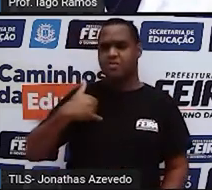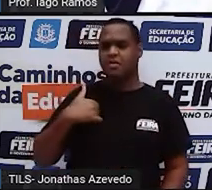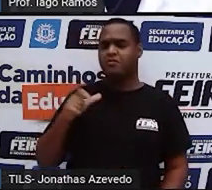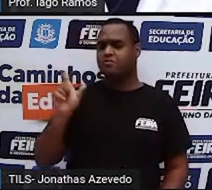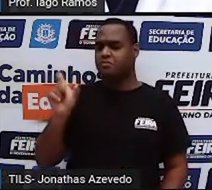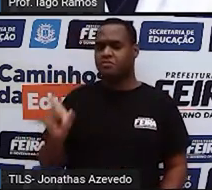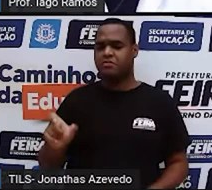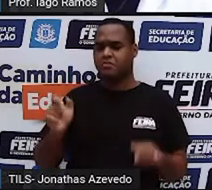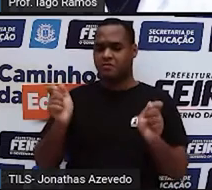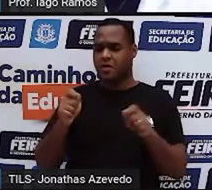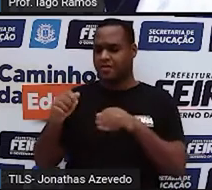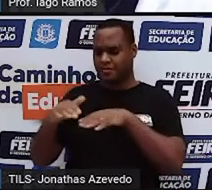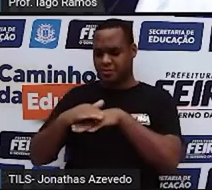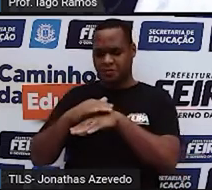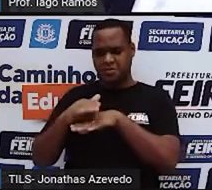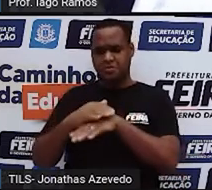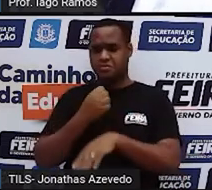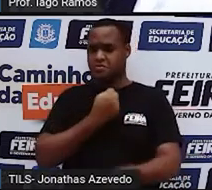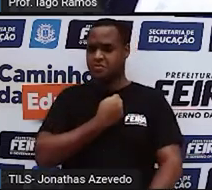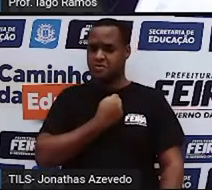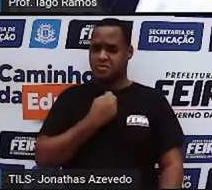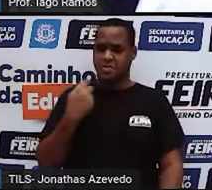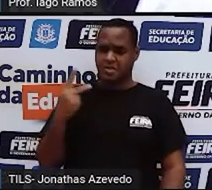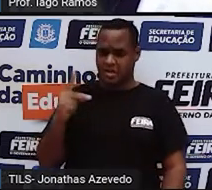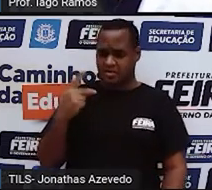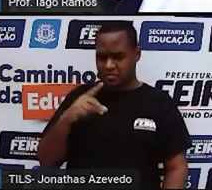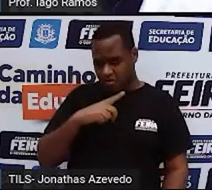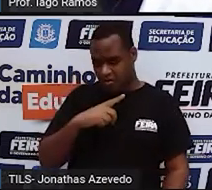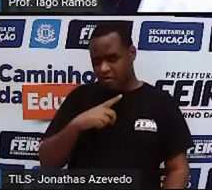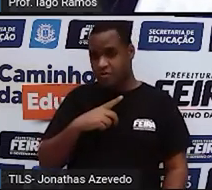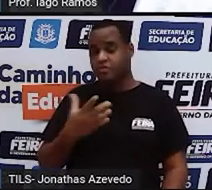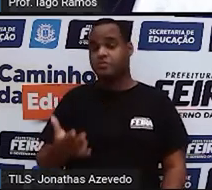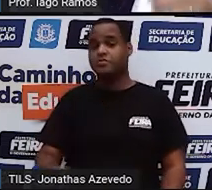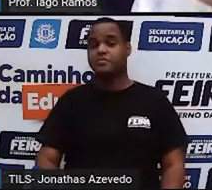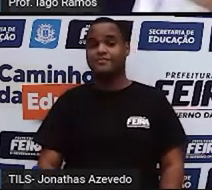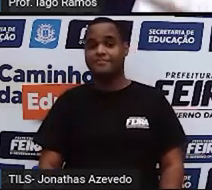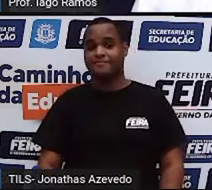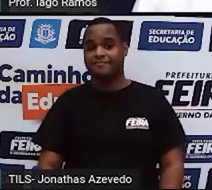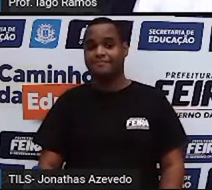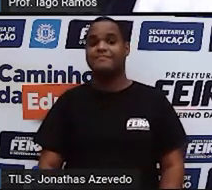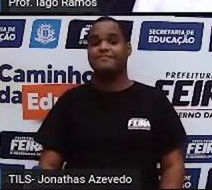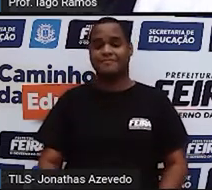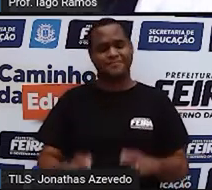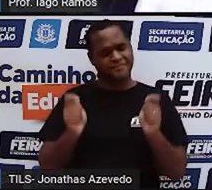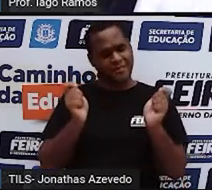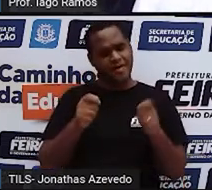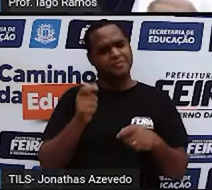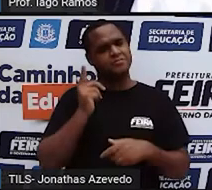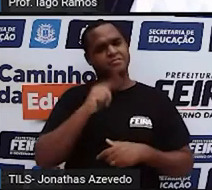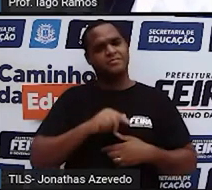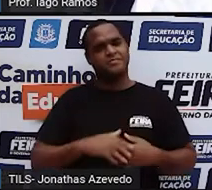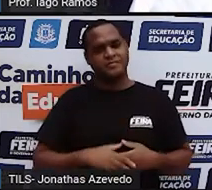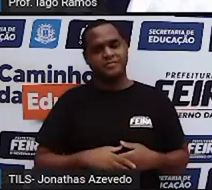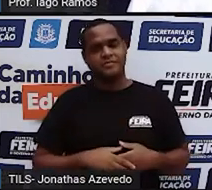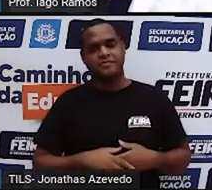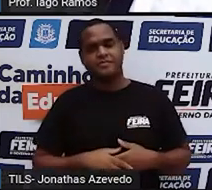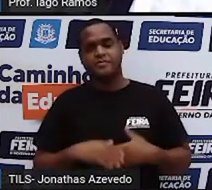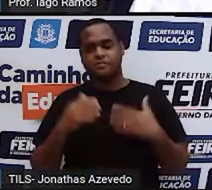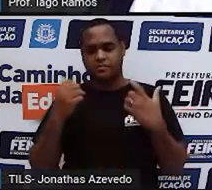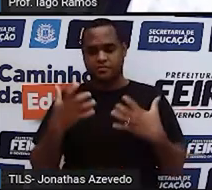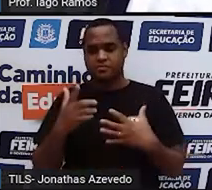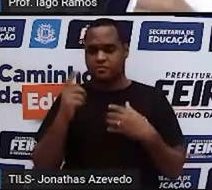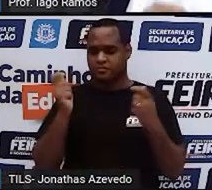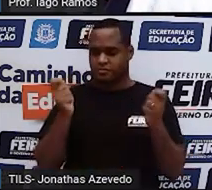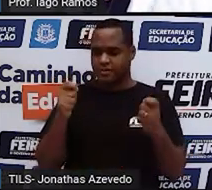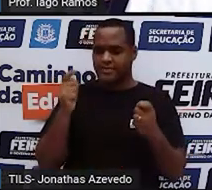partir do número que ela calça, do número do calçado dela? É possível. possível. E é possível fazendo